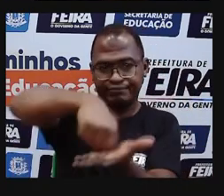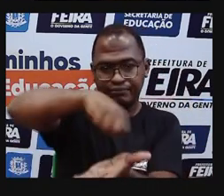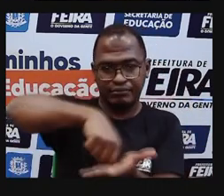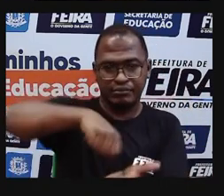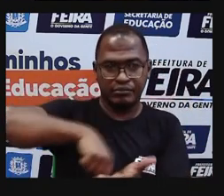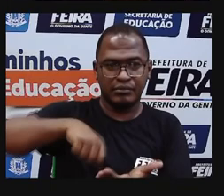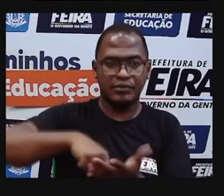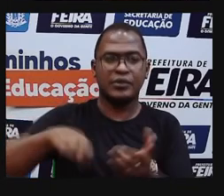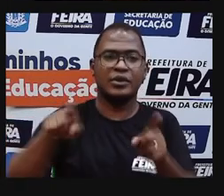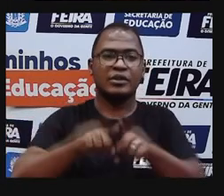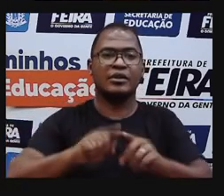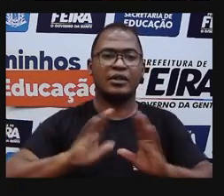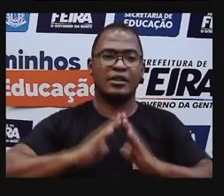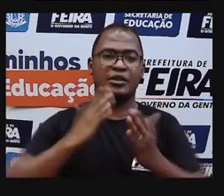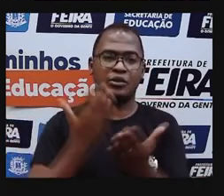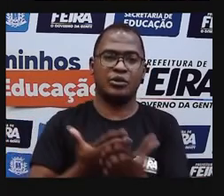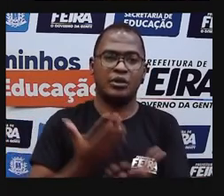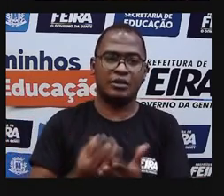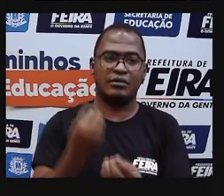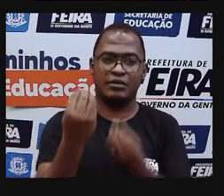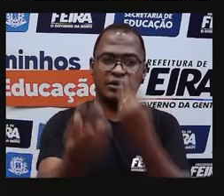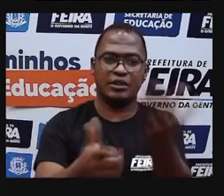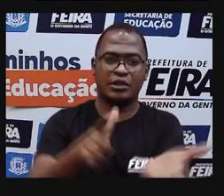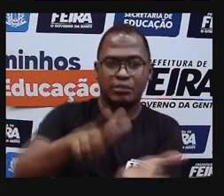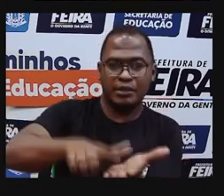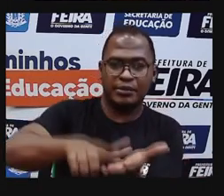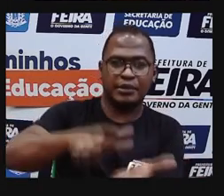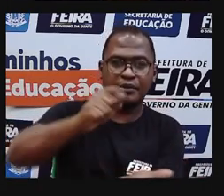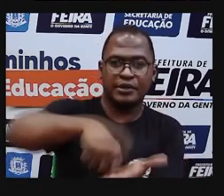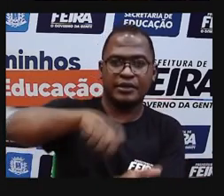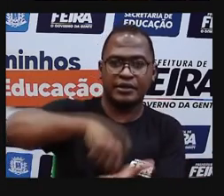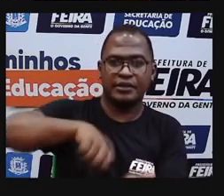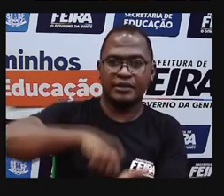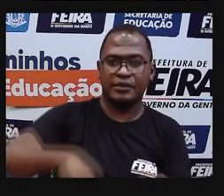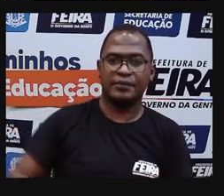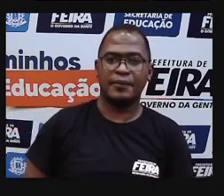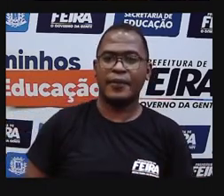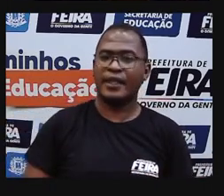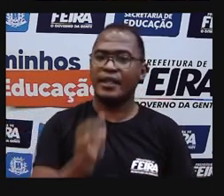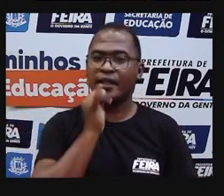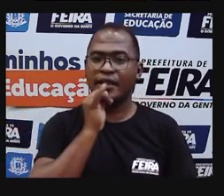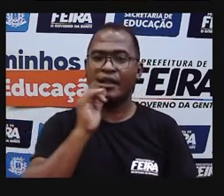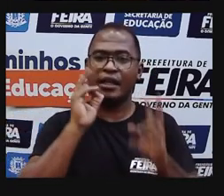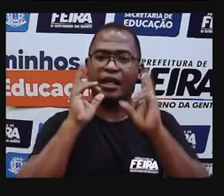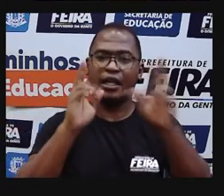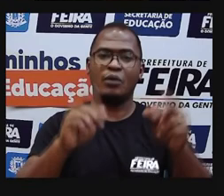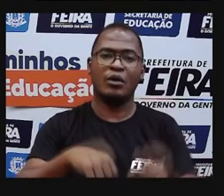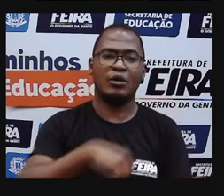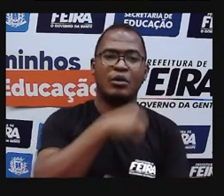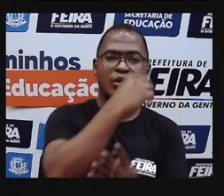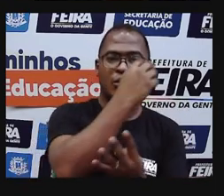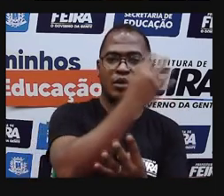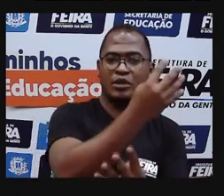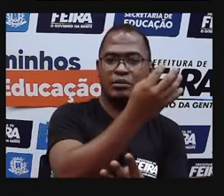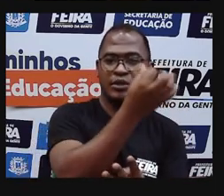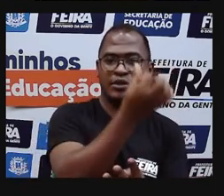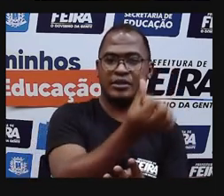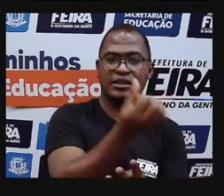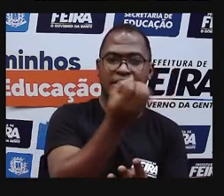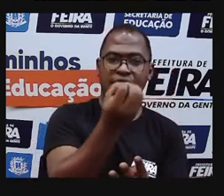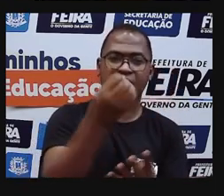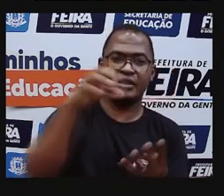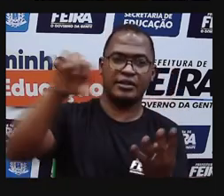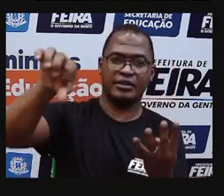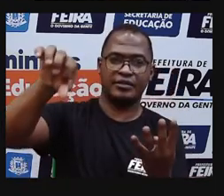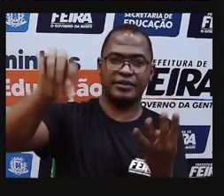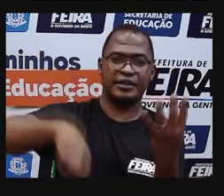escola. Quatro mil seiscentos e nove. O nove a gente sabe que é a unidade. O zero é a dezena, não tem